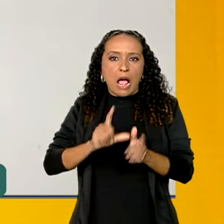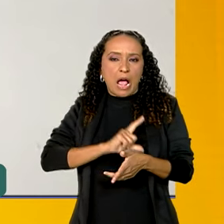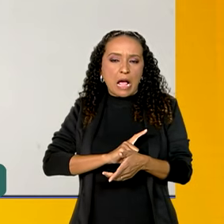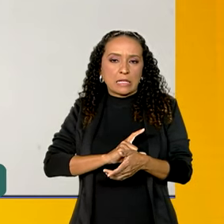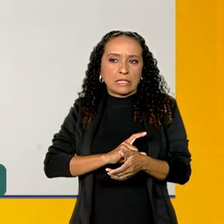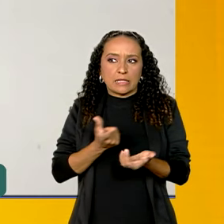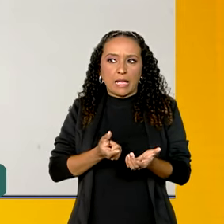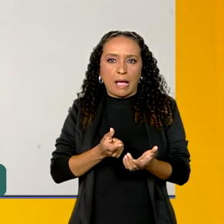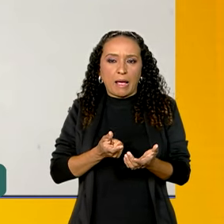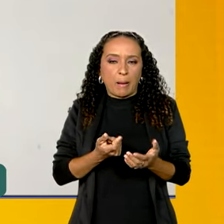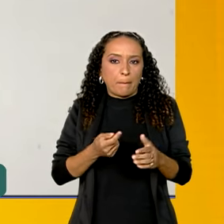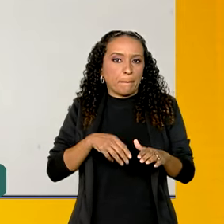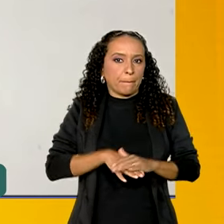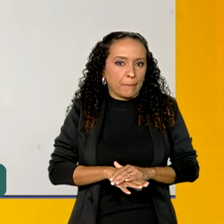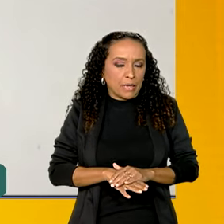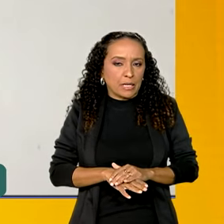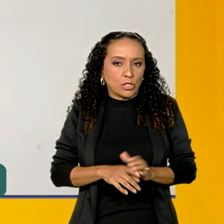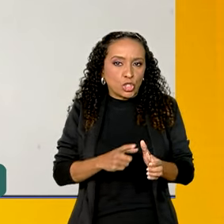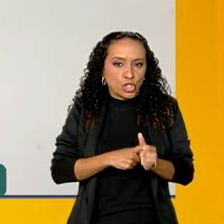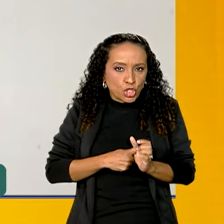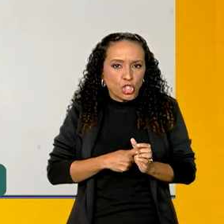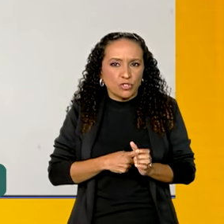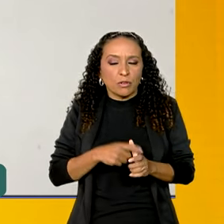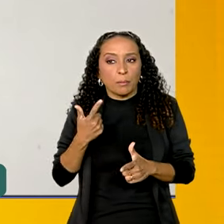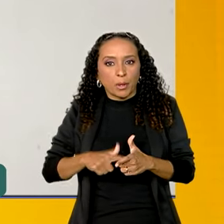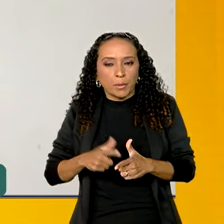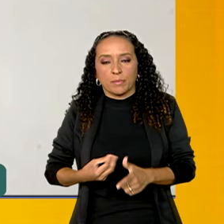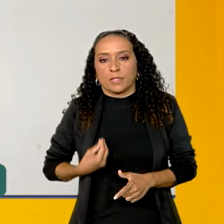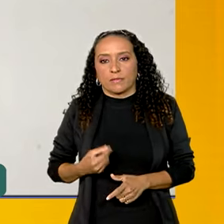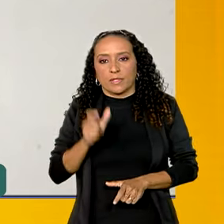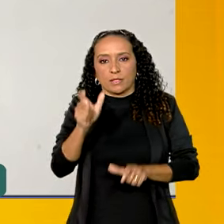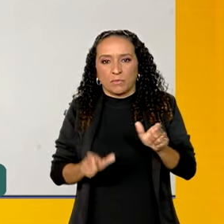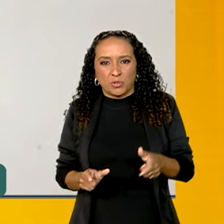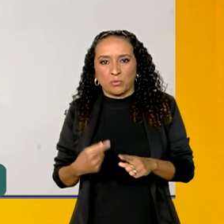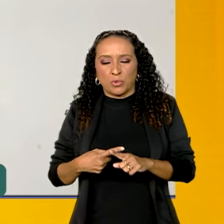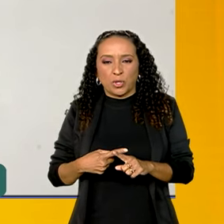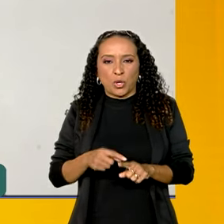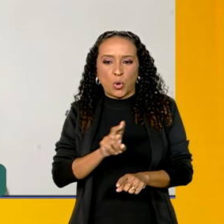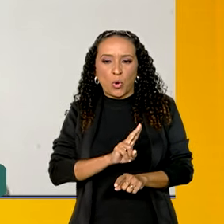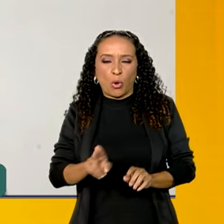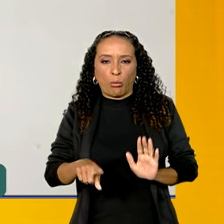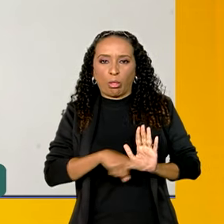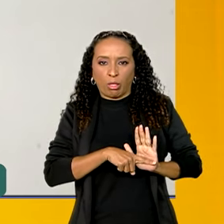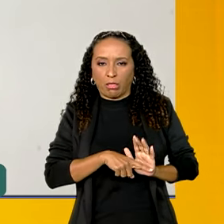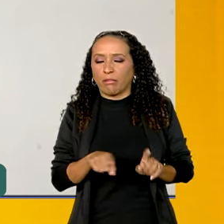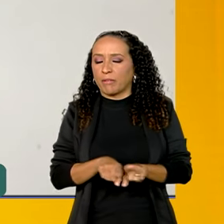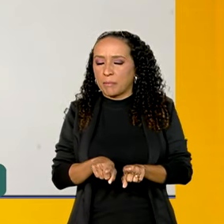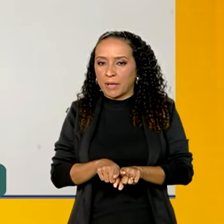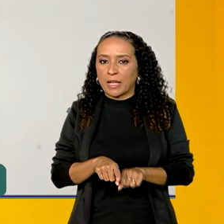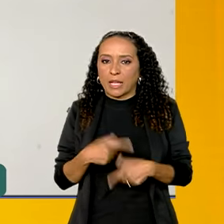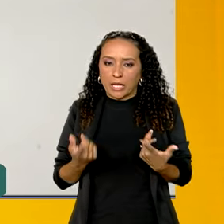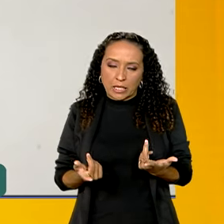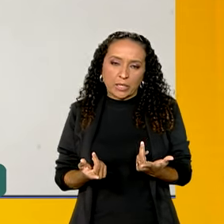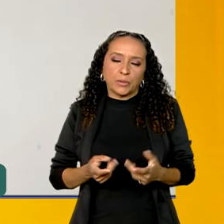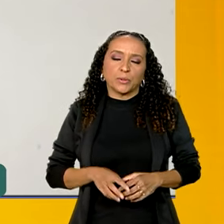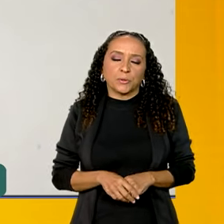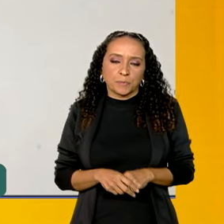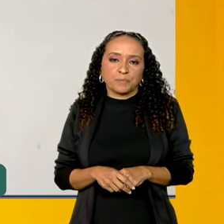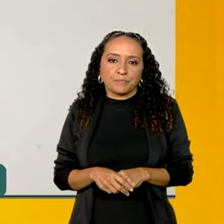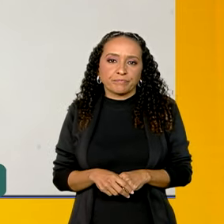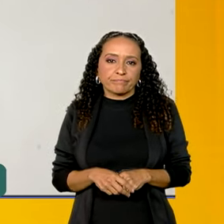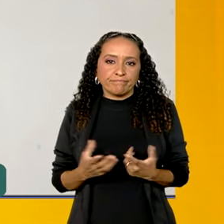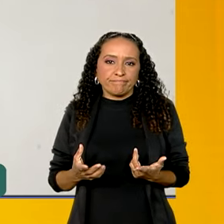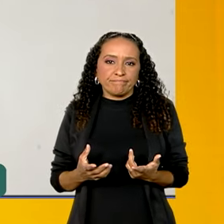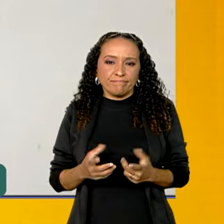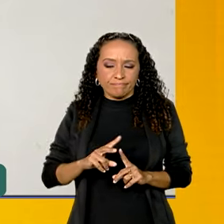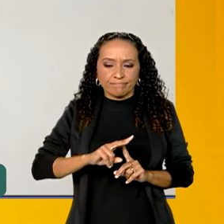dívida, que gera um problema tanto para a vida das pessoas, que ficam ali com o nome negativado, o que a gente popularmente chama de nome sujo, e isso traz